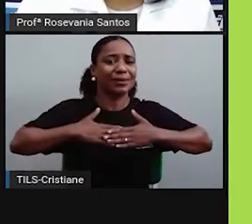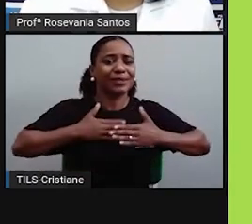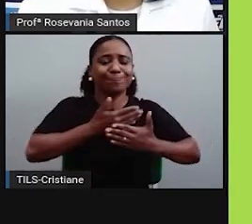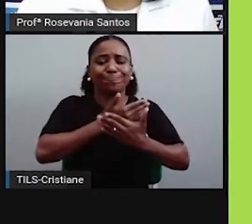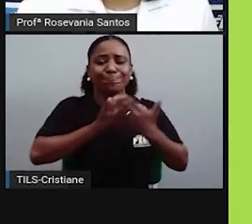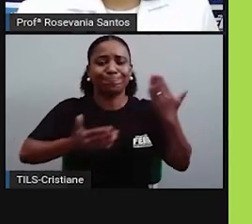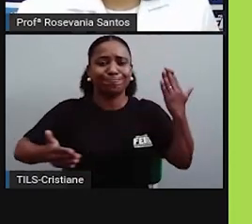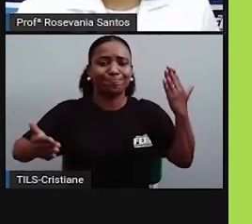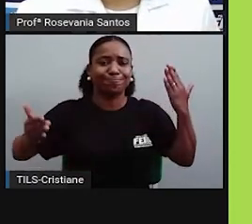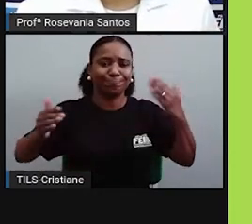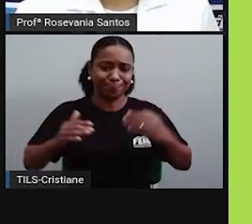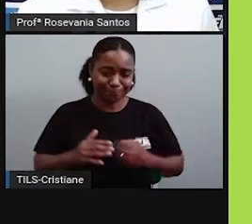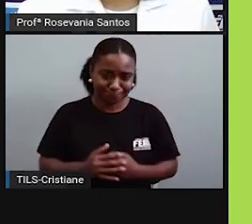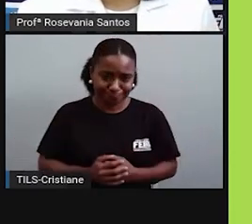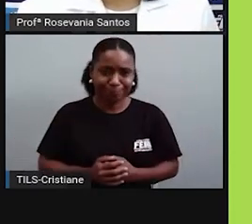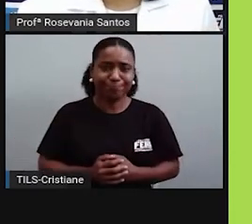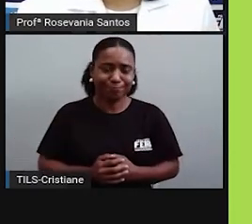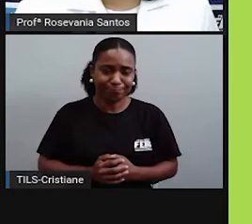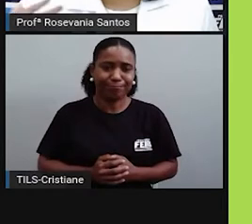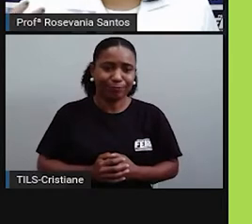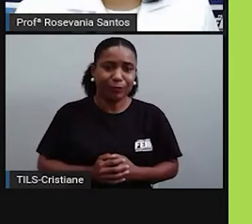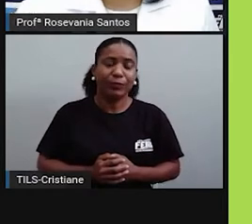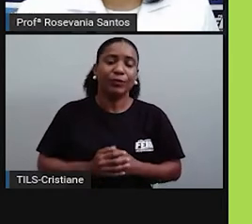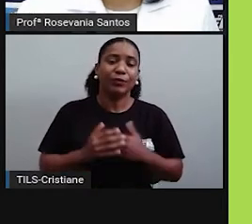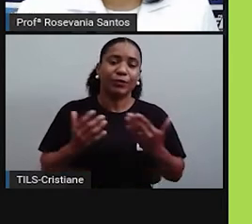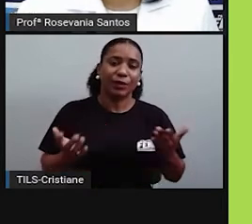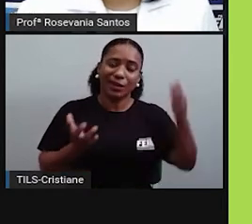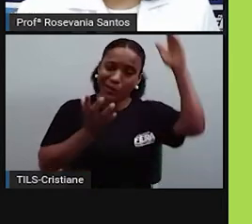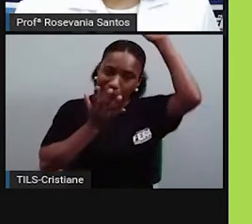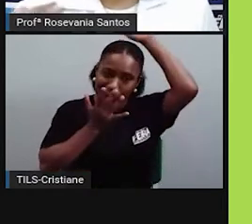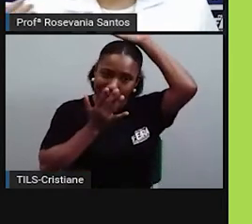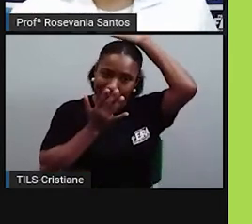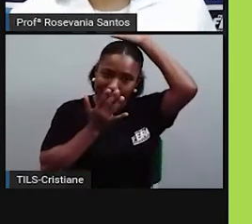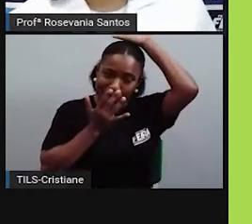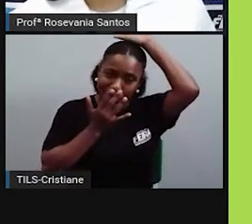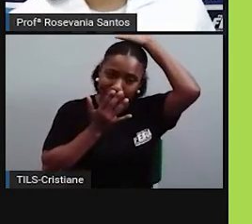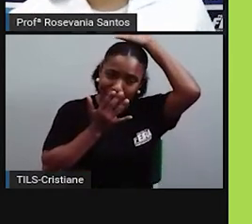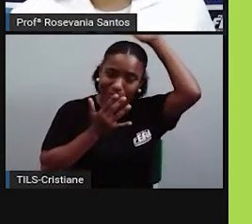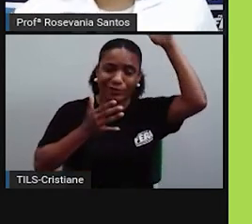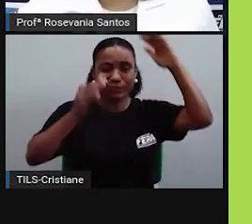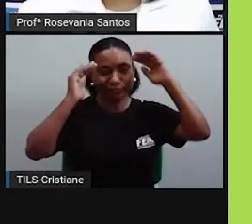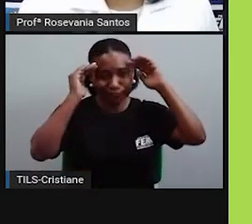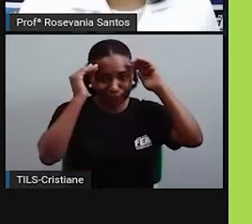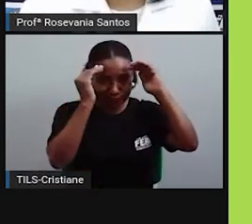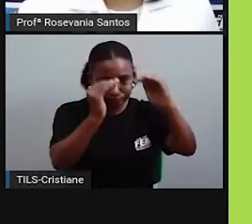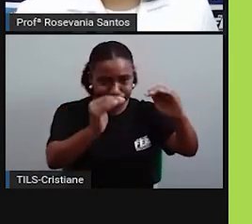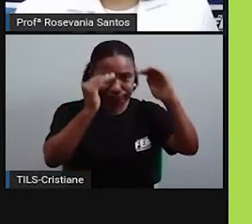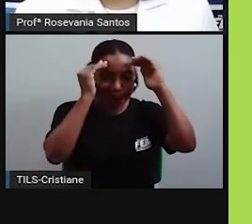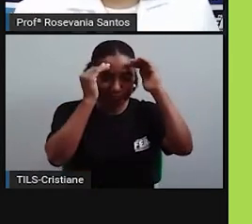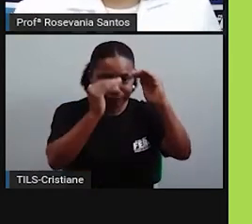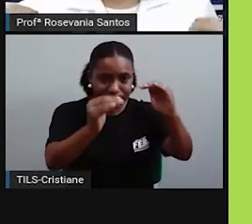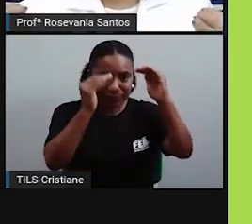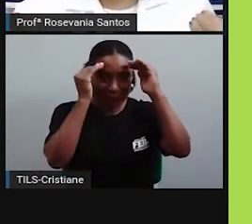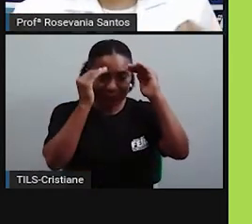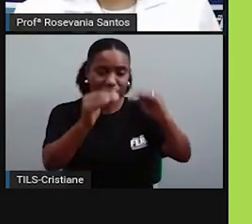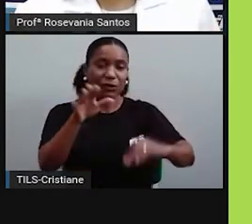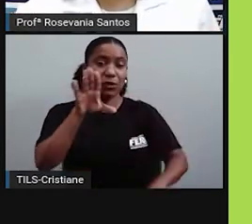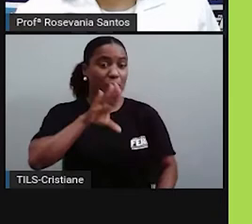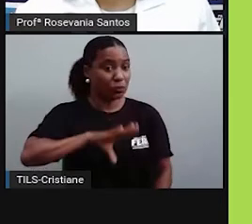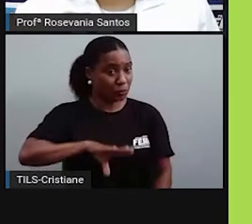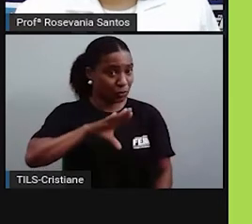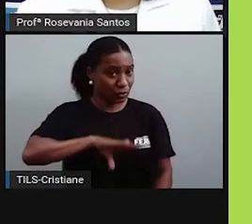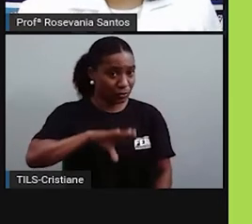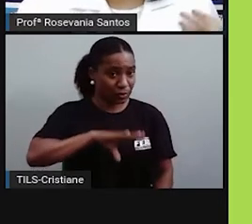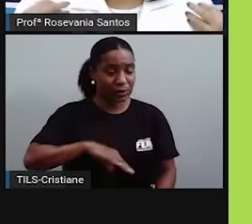a vida inteira que eles moravam lá. começaram agora a ter que obedecer às ordens de Portugal. Alguns ainda